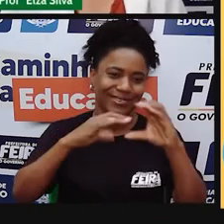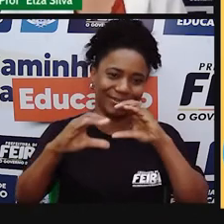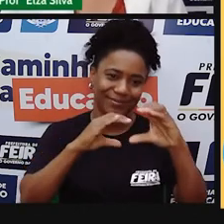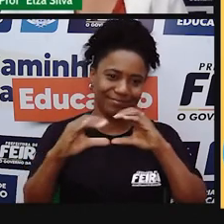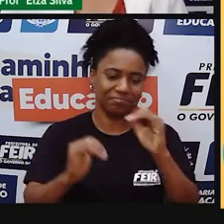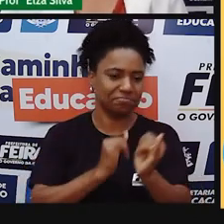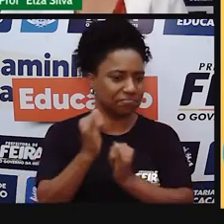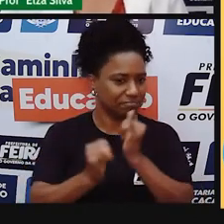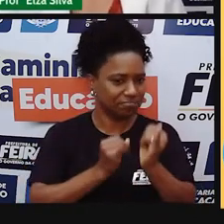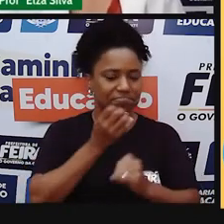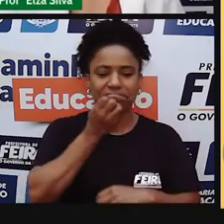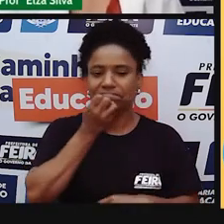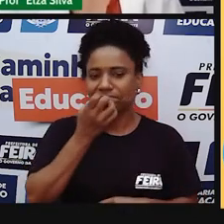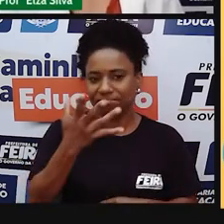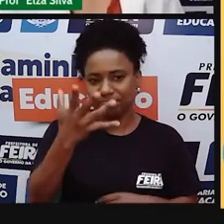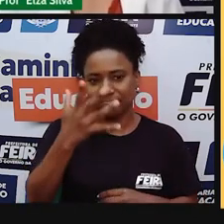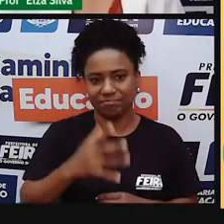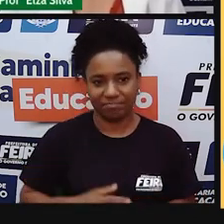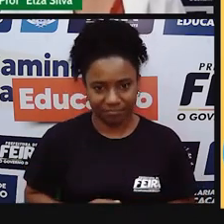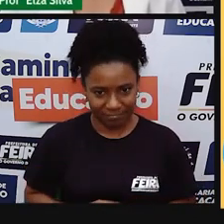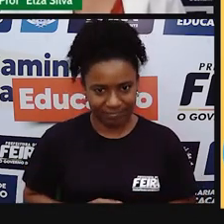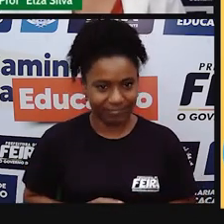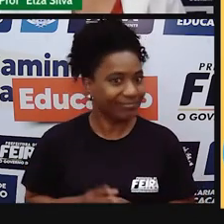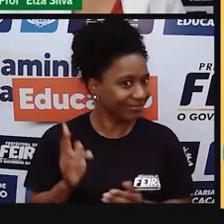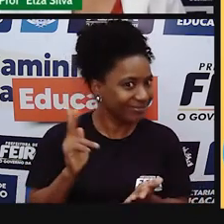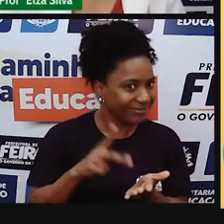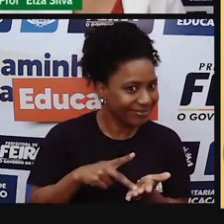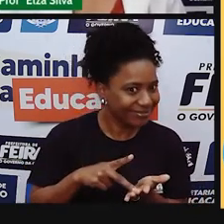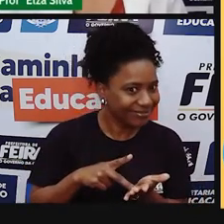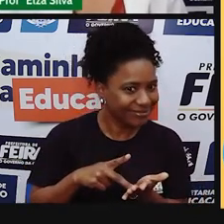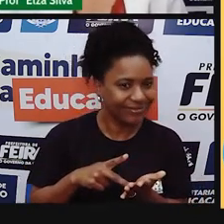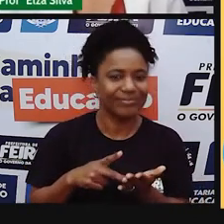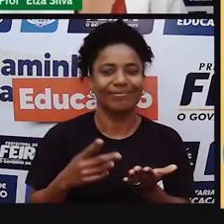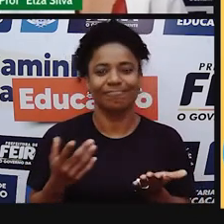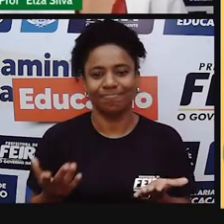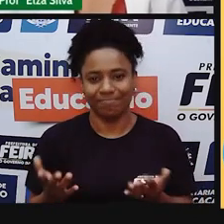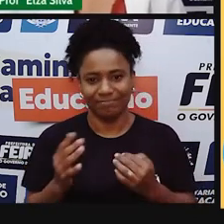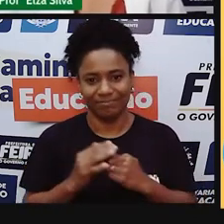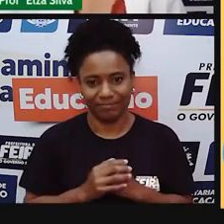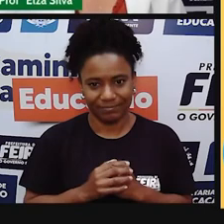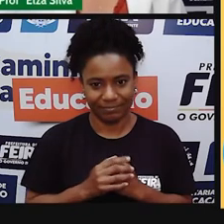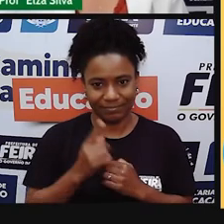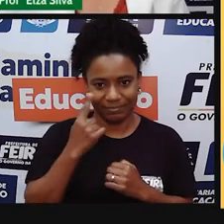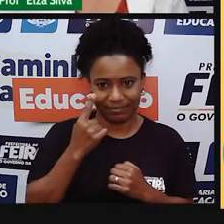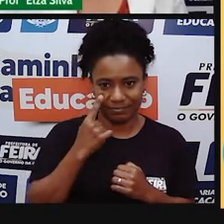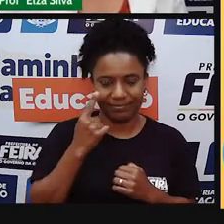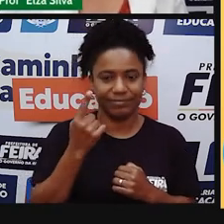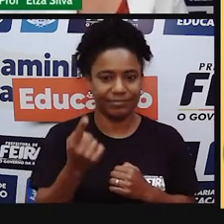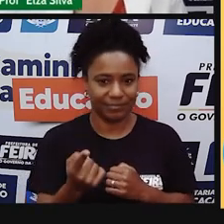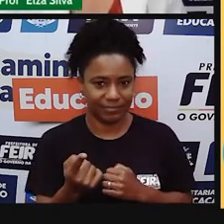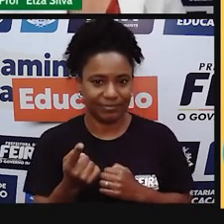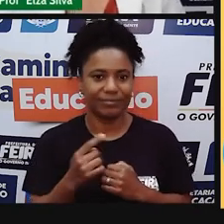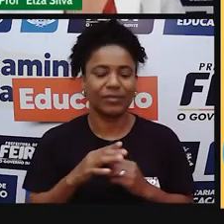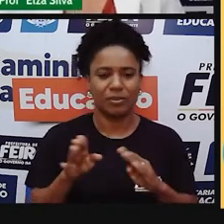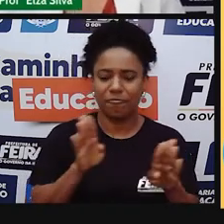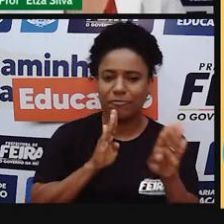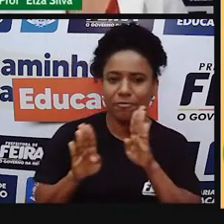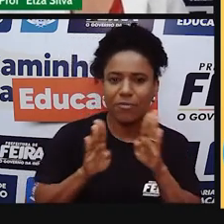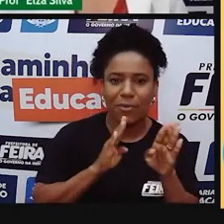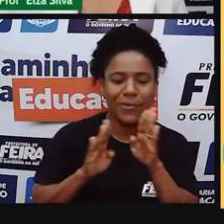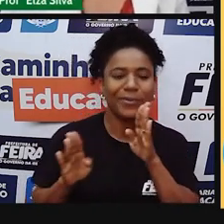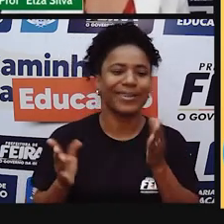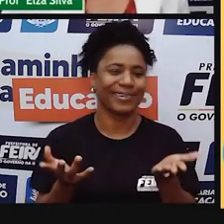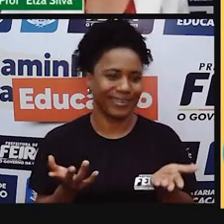de comunicação nos tempos atuais. não é verdade? Observe que hoje nós temos o Google, o Instagram,